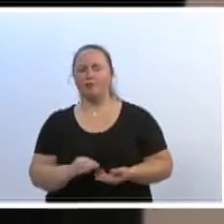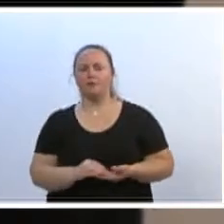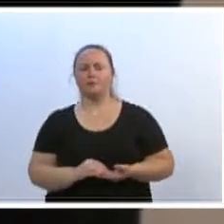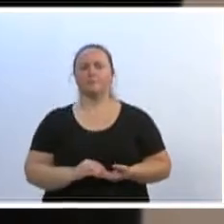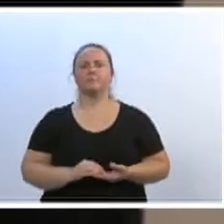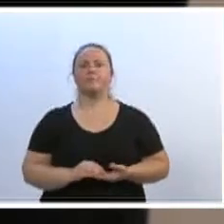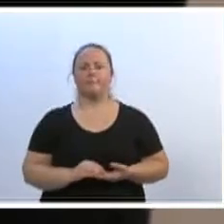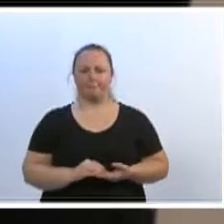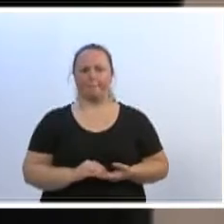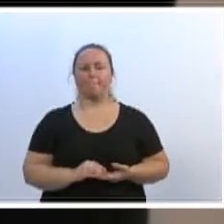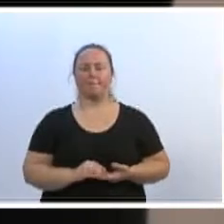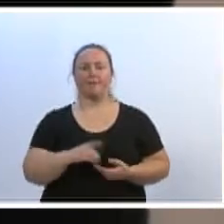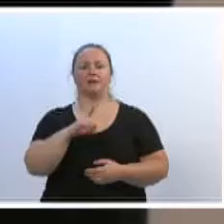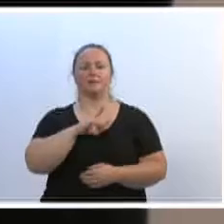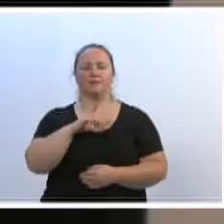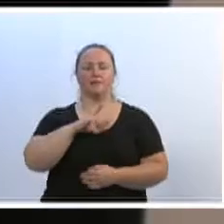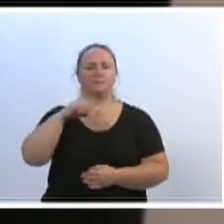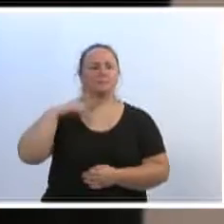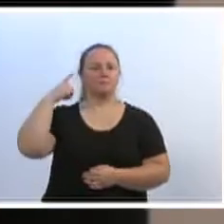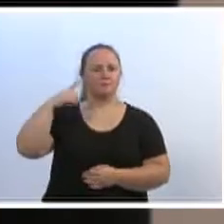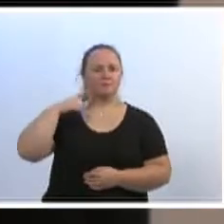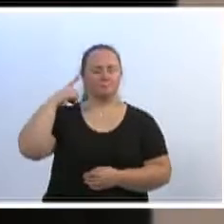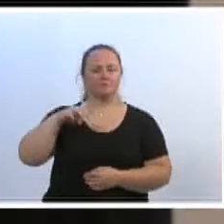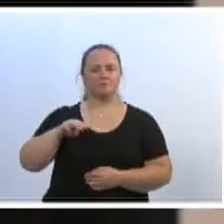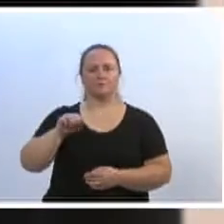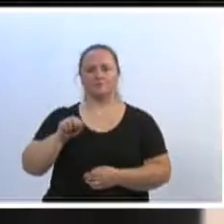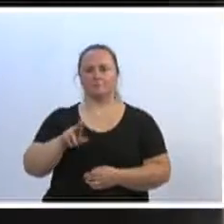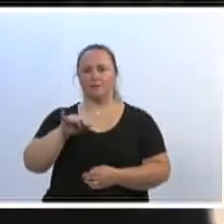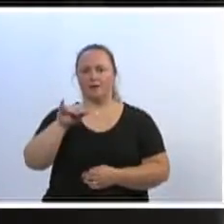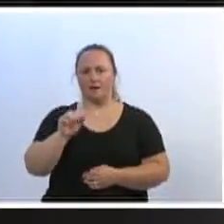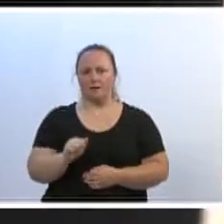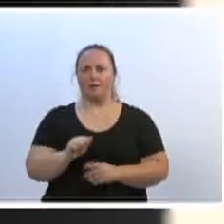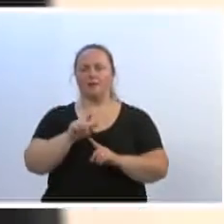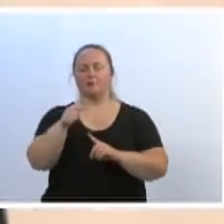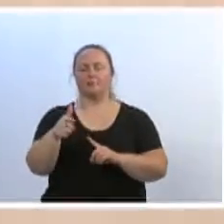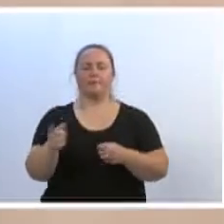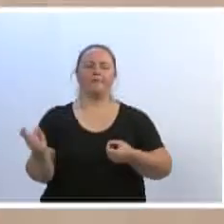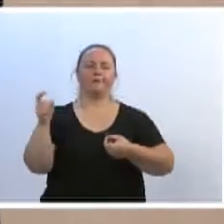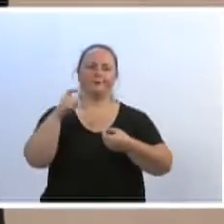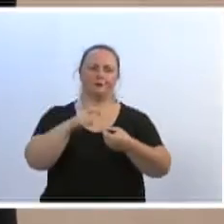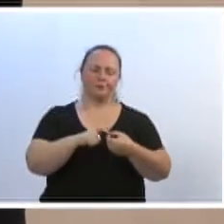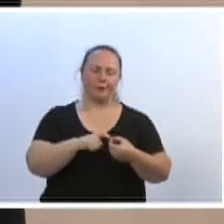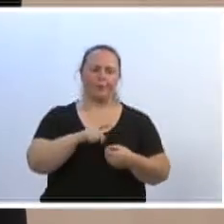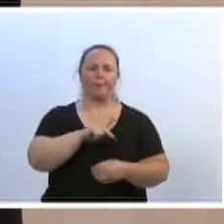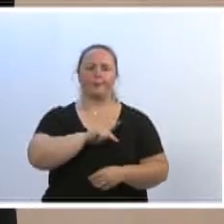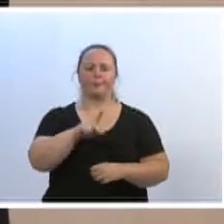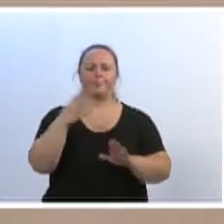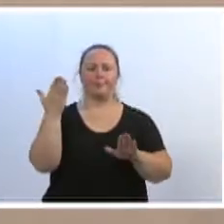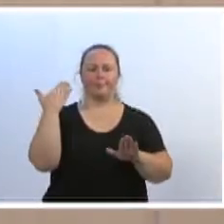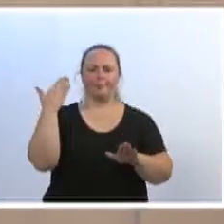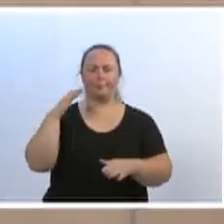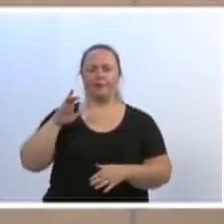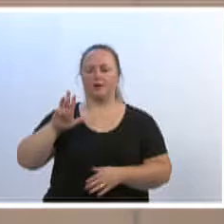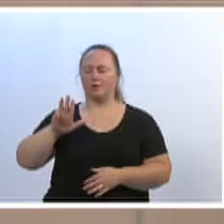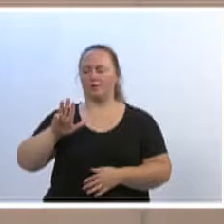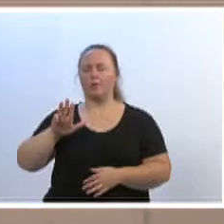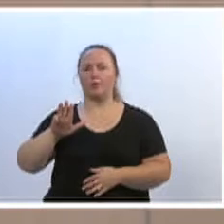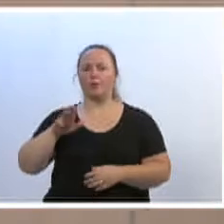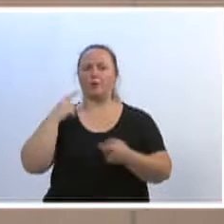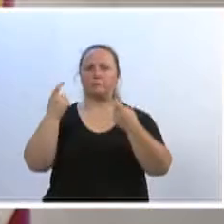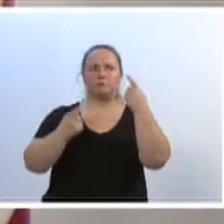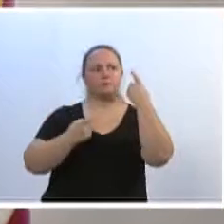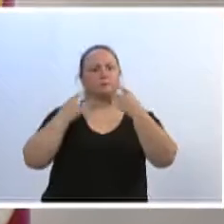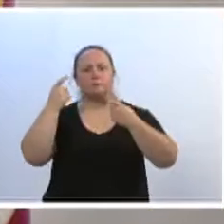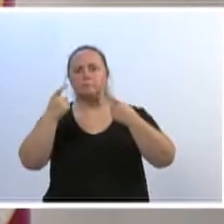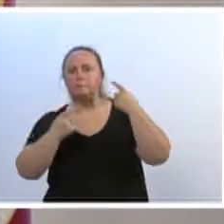deputada federal Maria do Rosário, depois voltou e o presidente da época, que era o Lula, estava tão preocupado